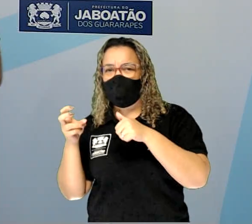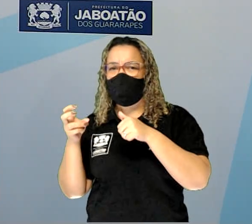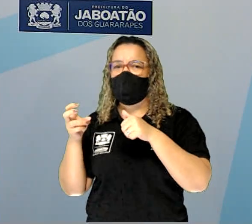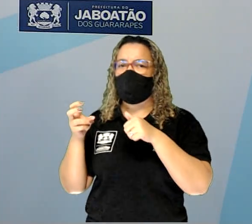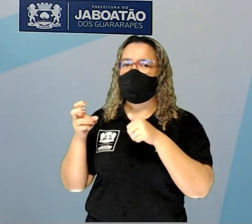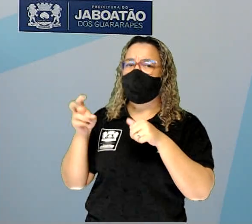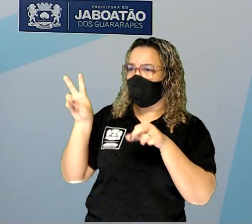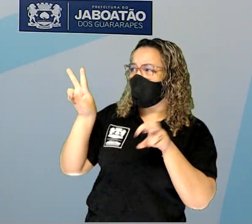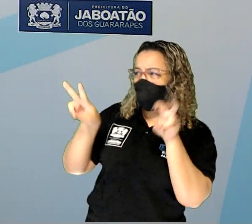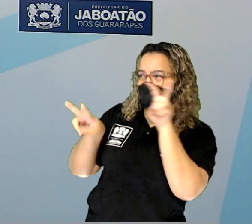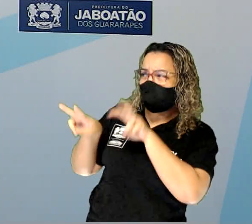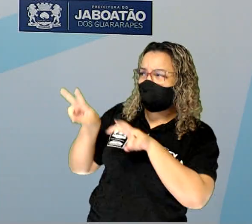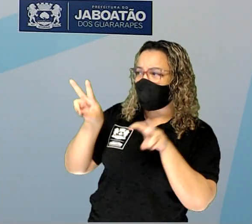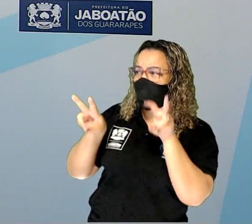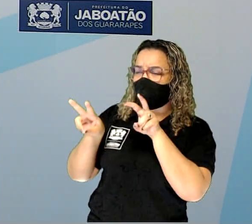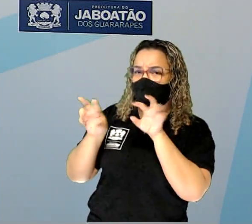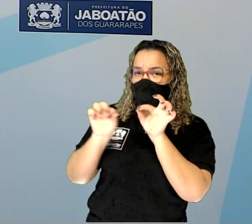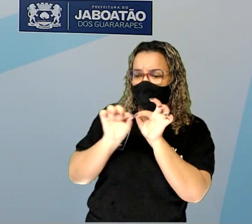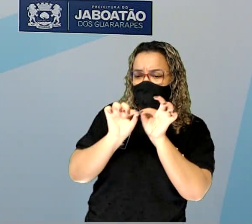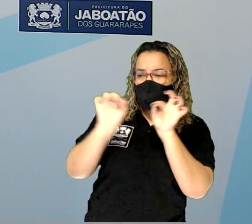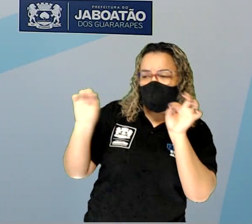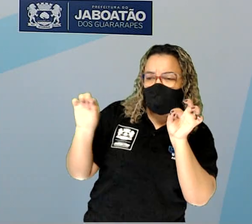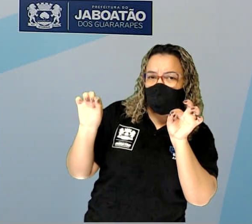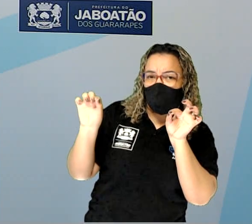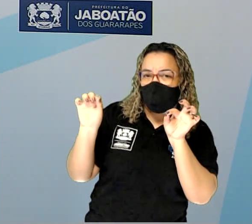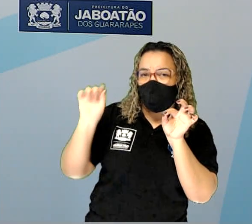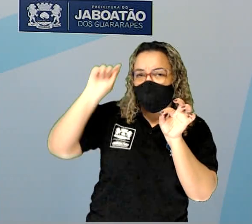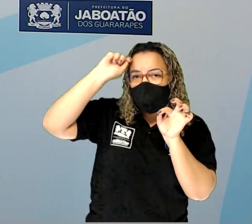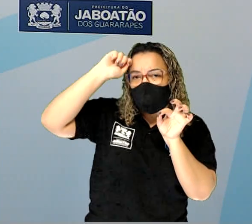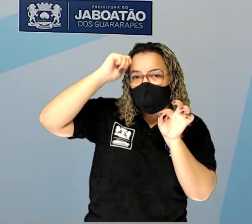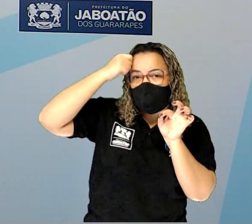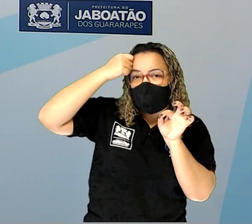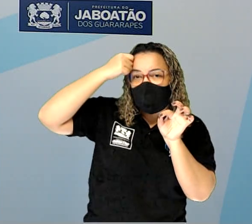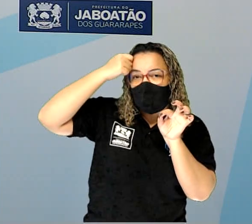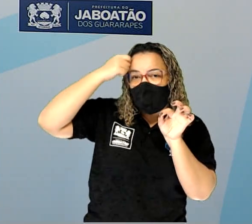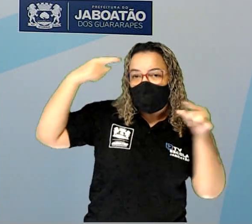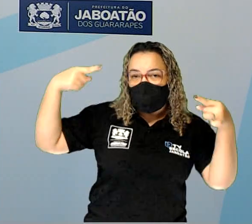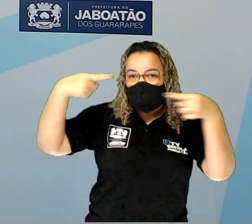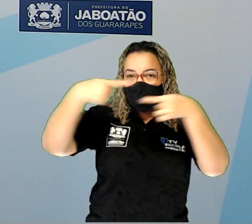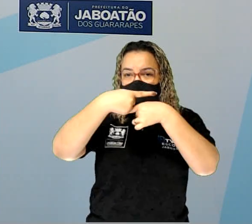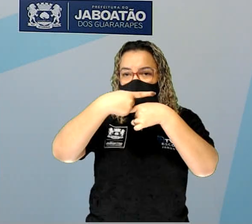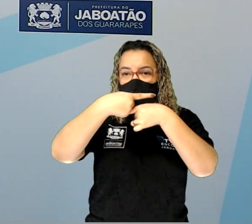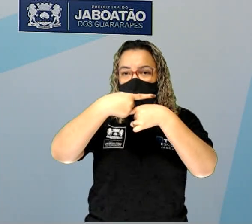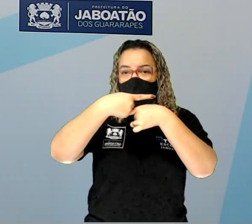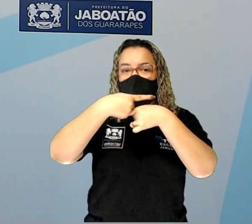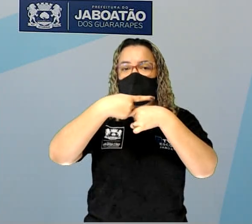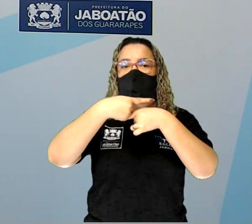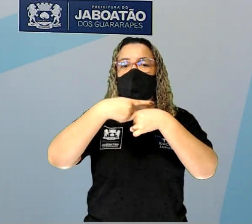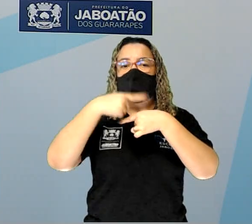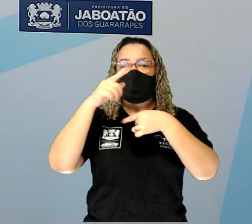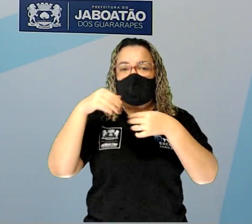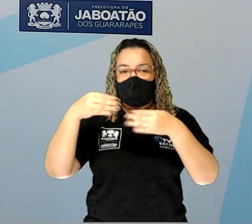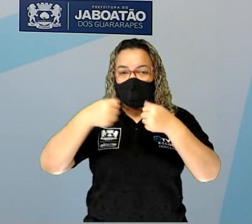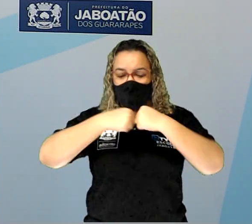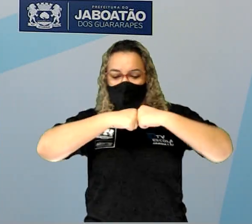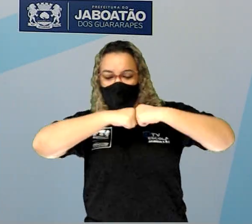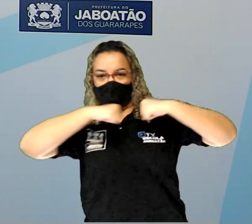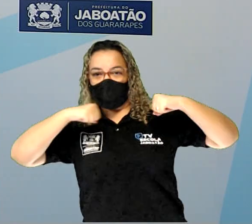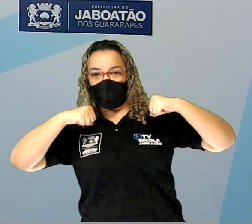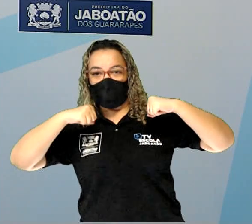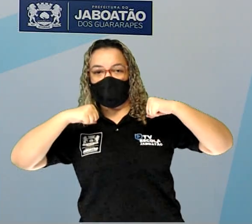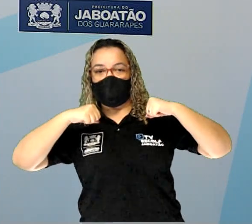Observa que onde tem a setinha preta em movimentos opostos, a placa está se afastando.